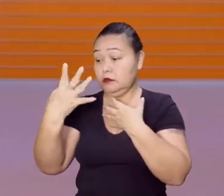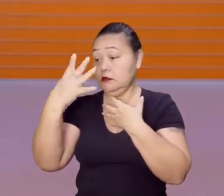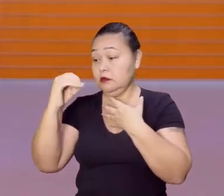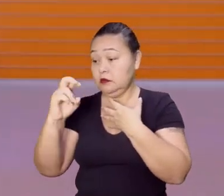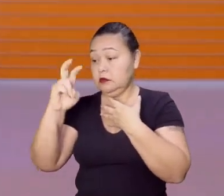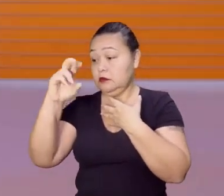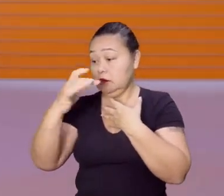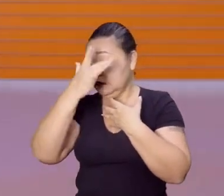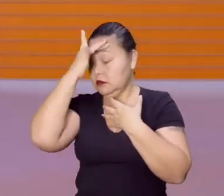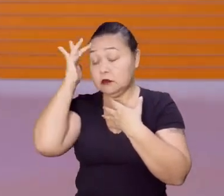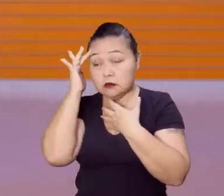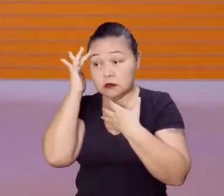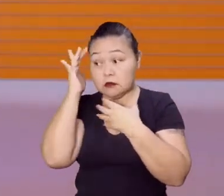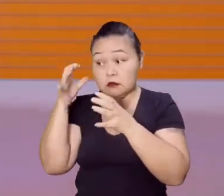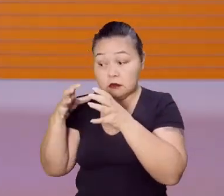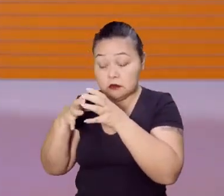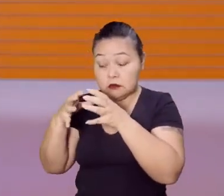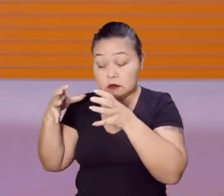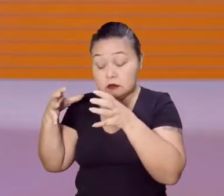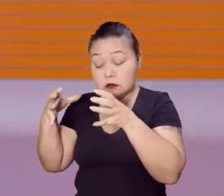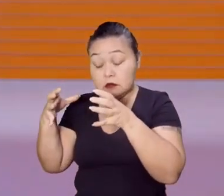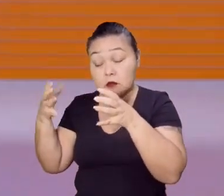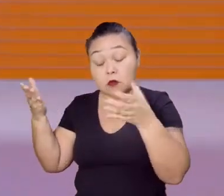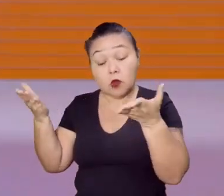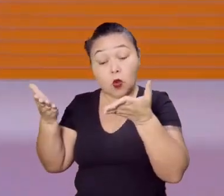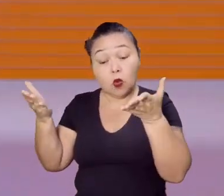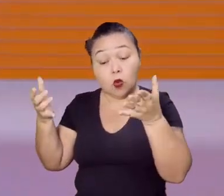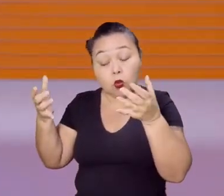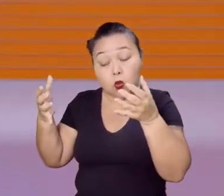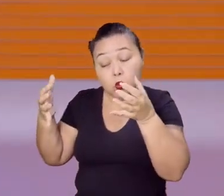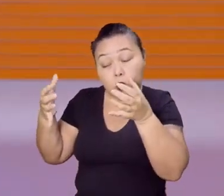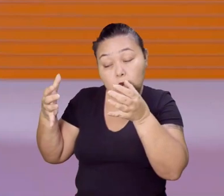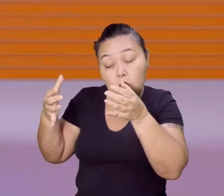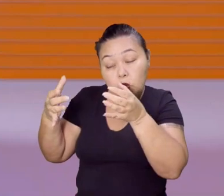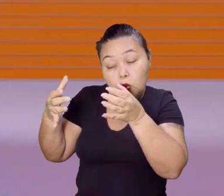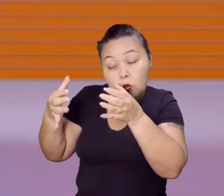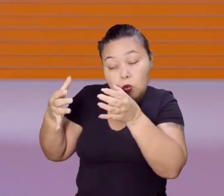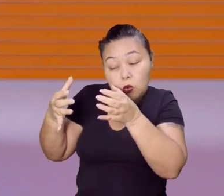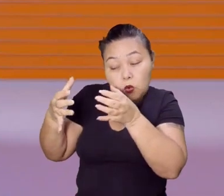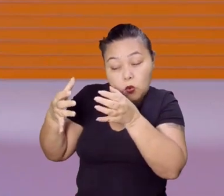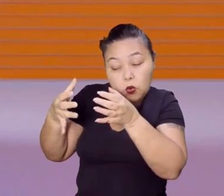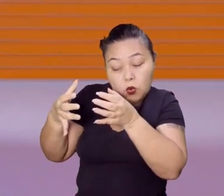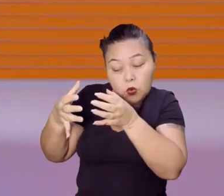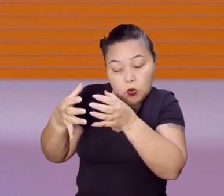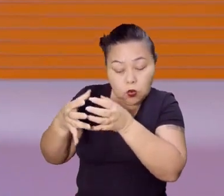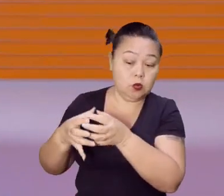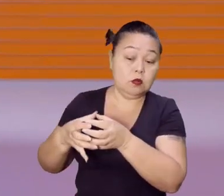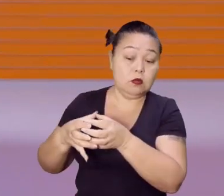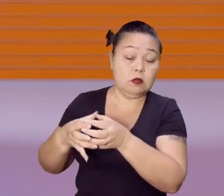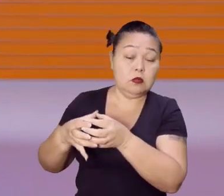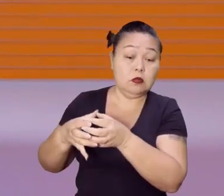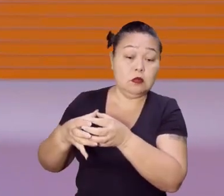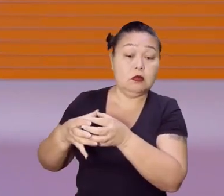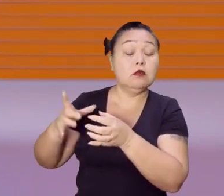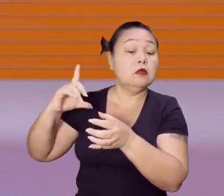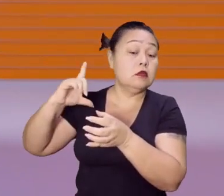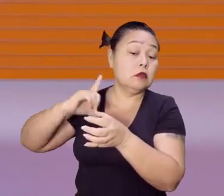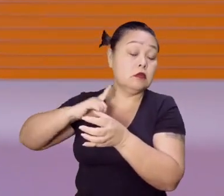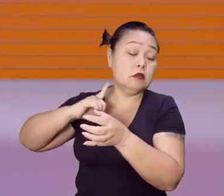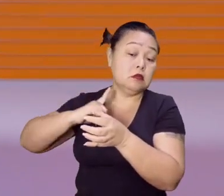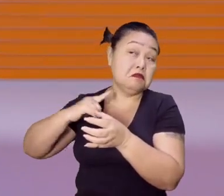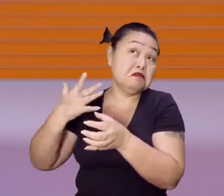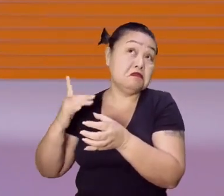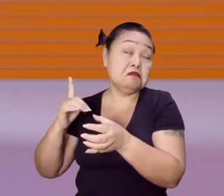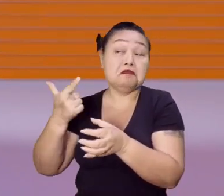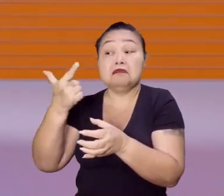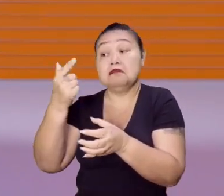40, 50 pessoas, hoje, já é uma equipe muito mais reduzida. Então, hoje temos o quê?